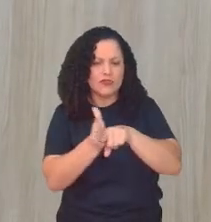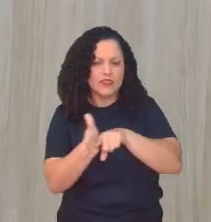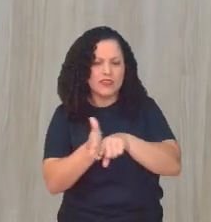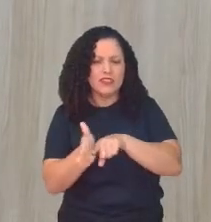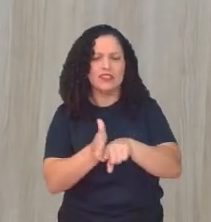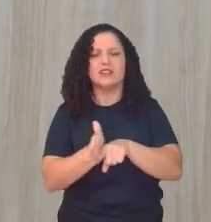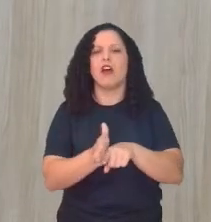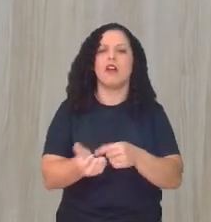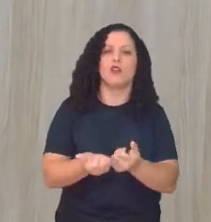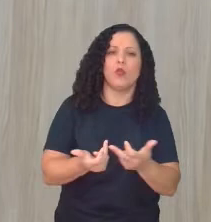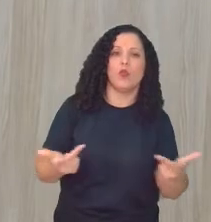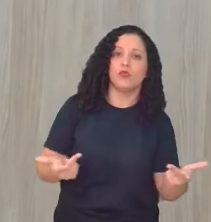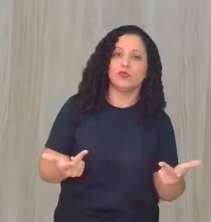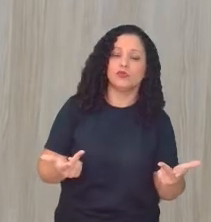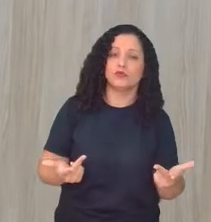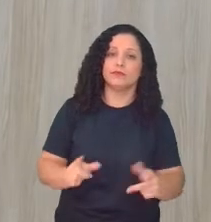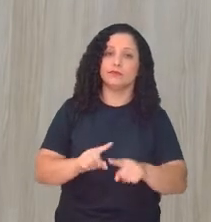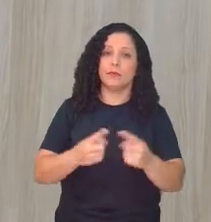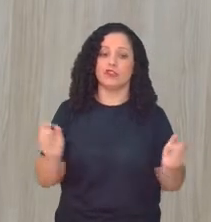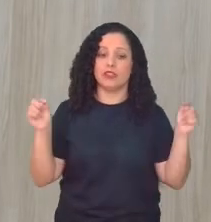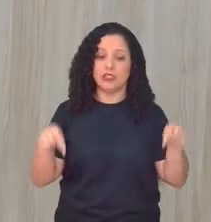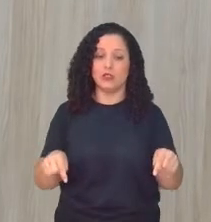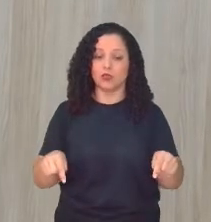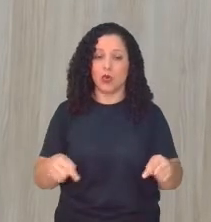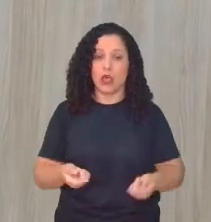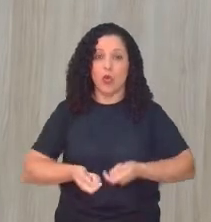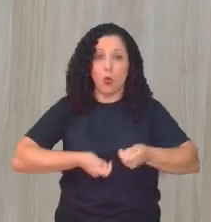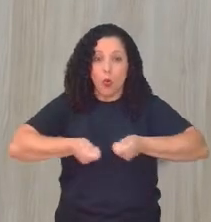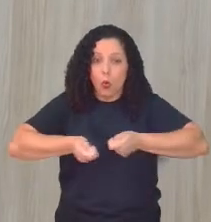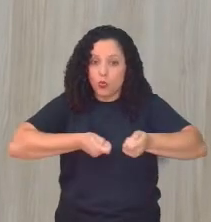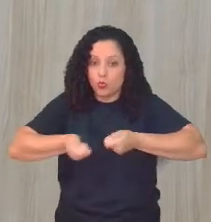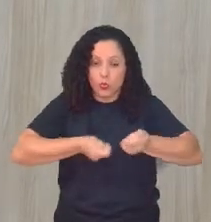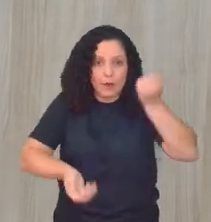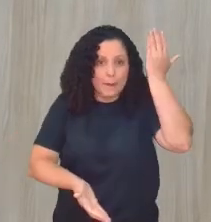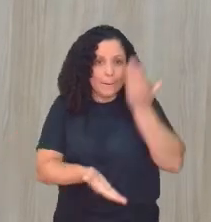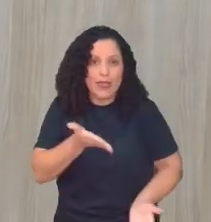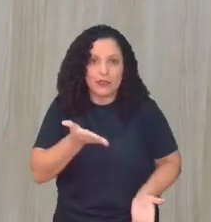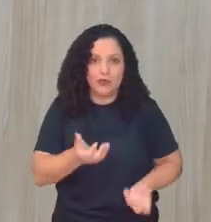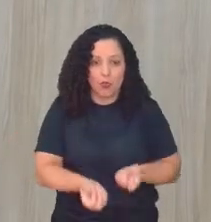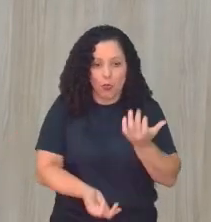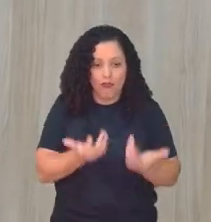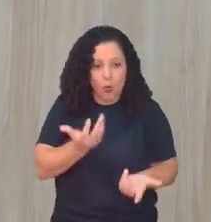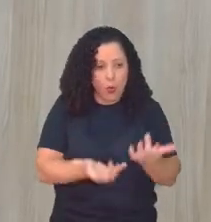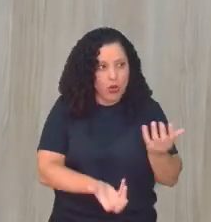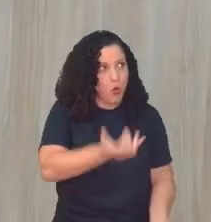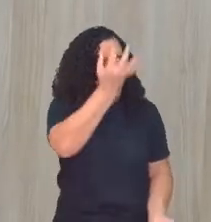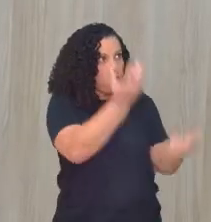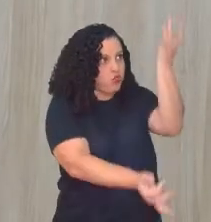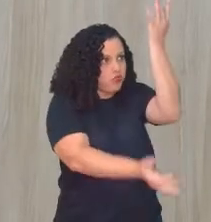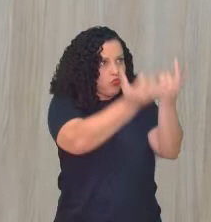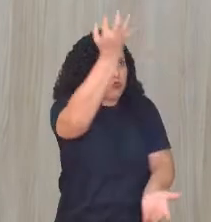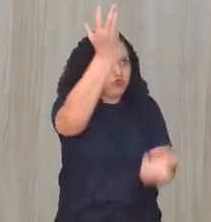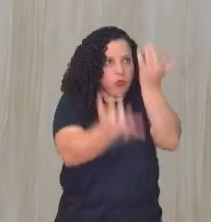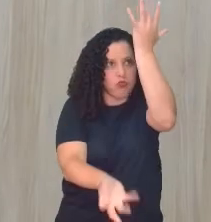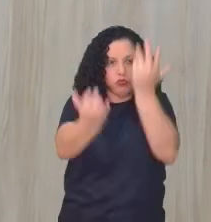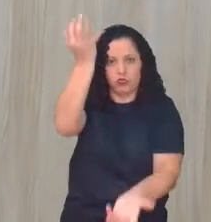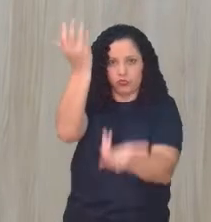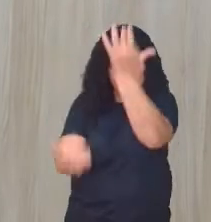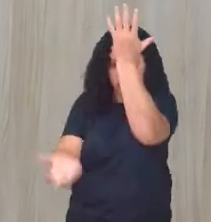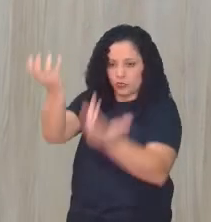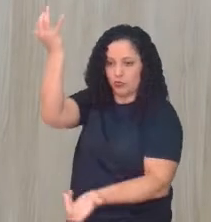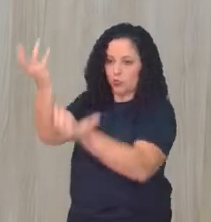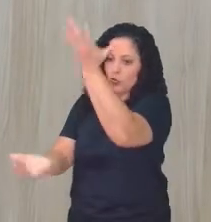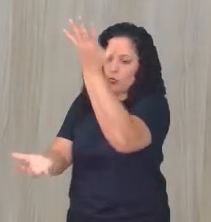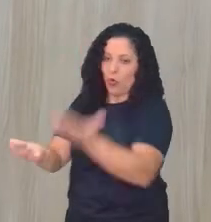agropastoriz e quando essa queimada se descontrola, ou seja, quando ela sai dessa área determinada, ela vai virar o quê? Um